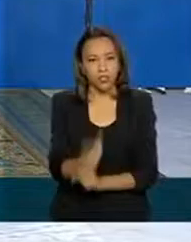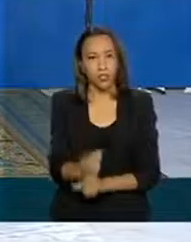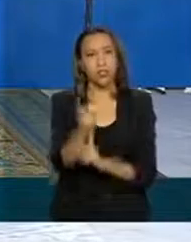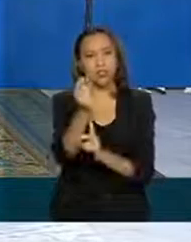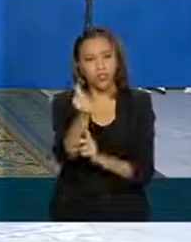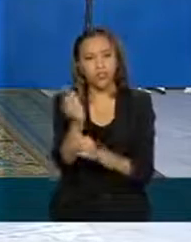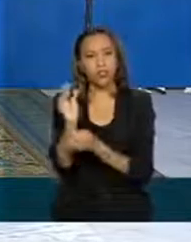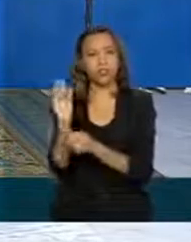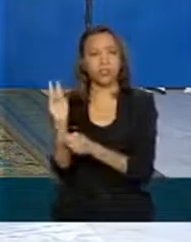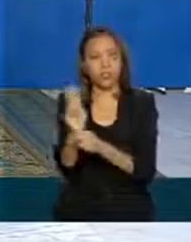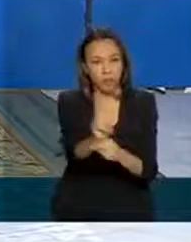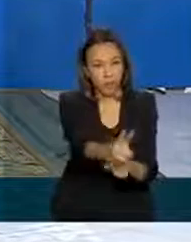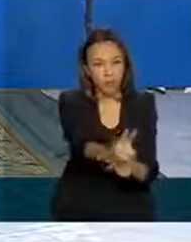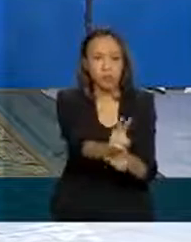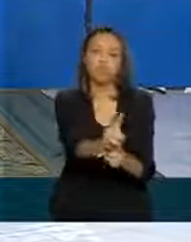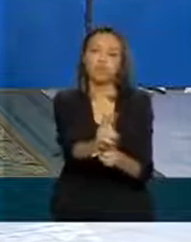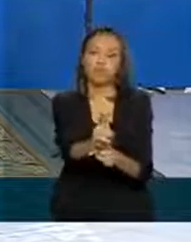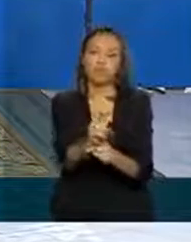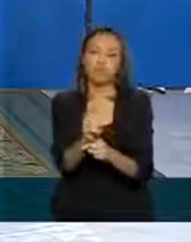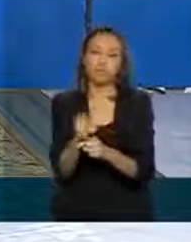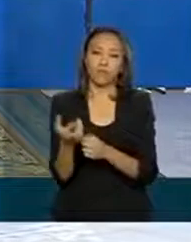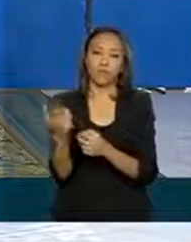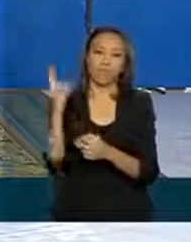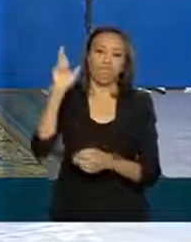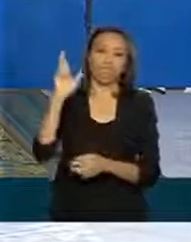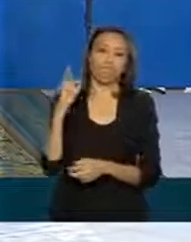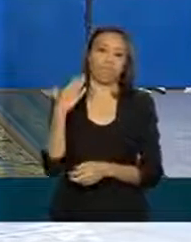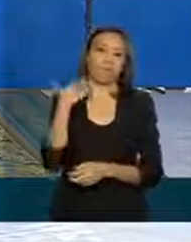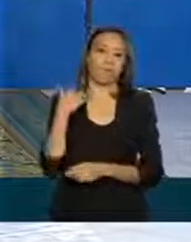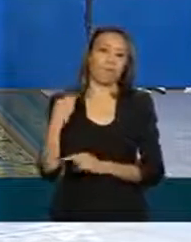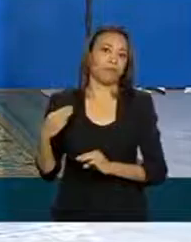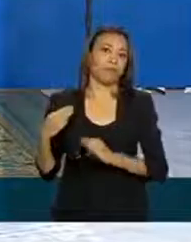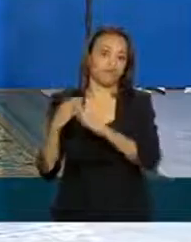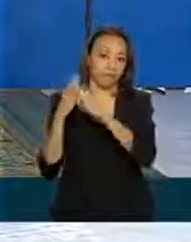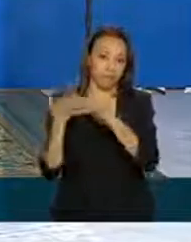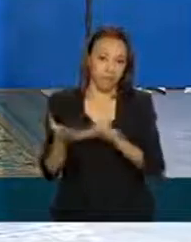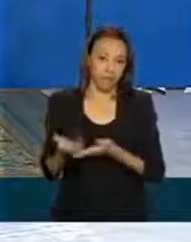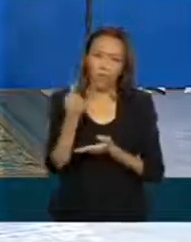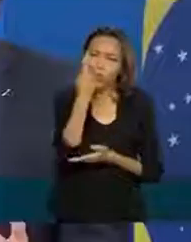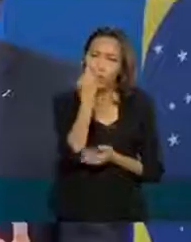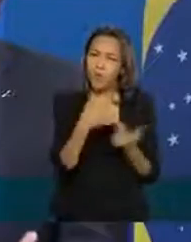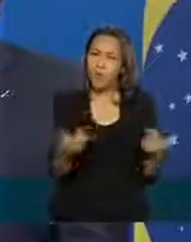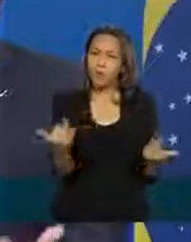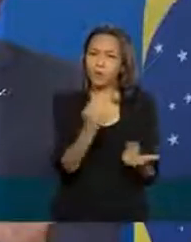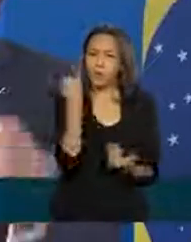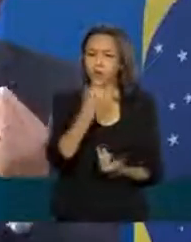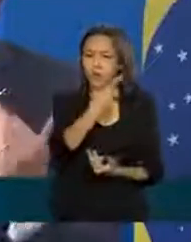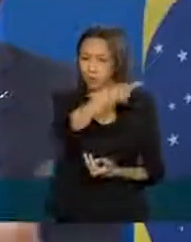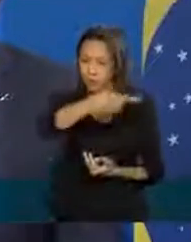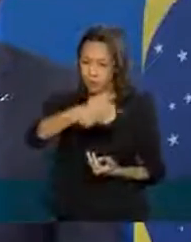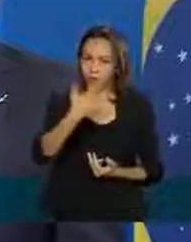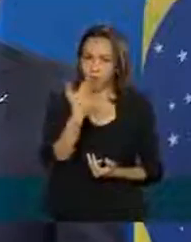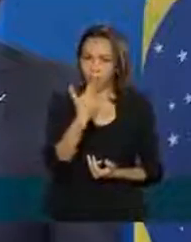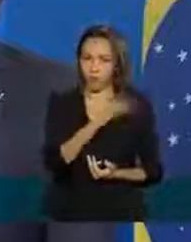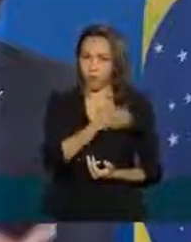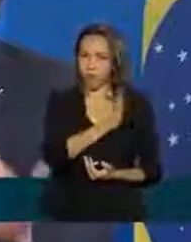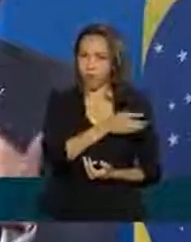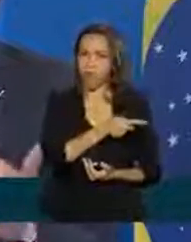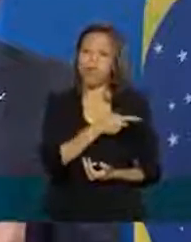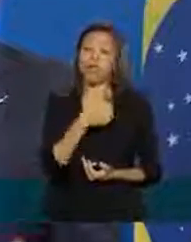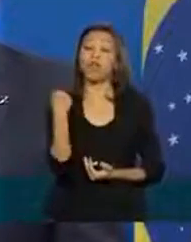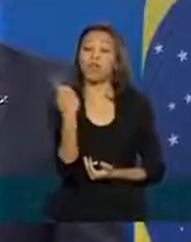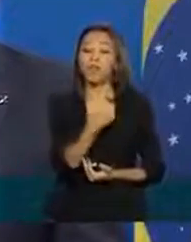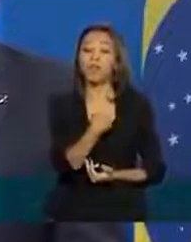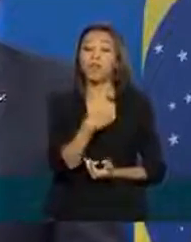emprestados pela Caixa Econômica Federal. Um ponto importante, como o presidente reforçou, é que nós reduzimos e